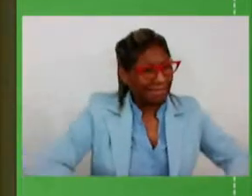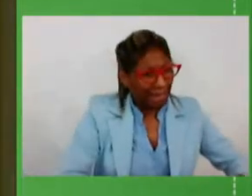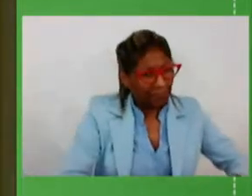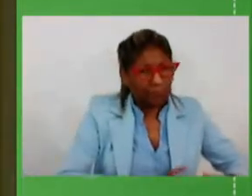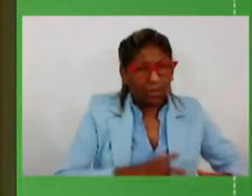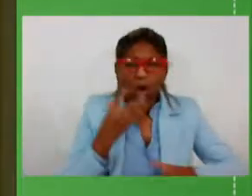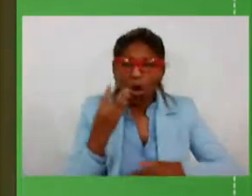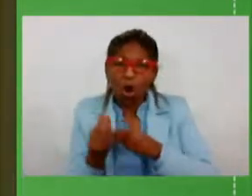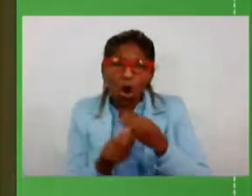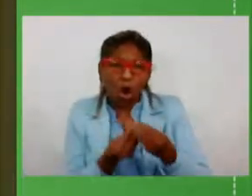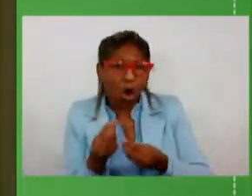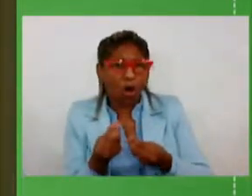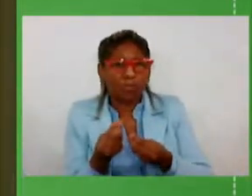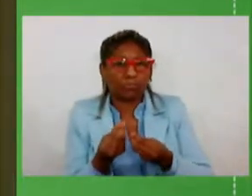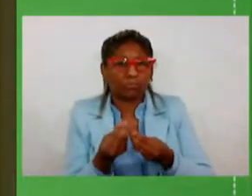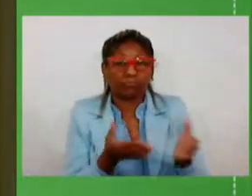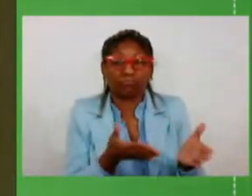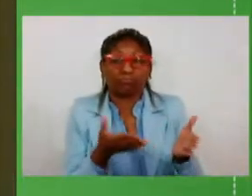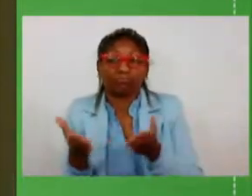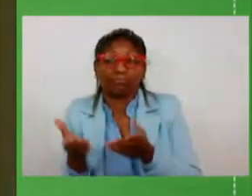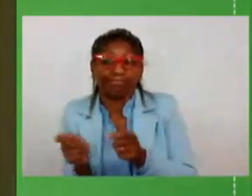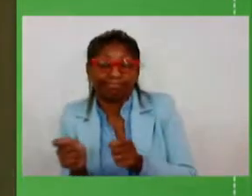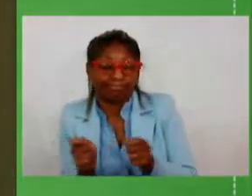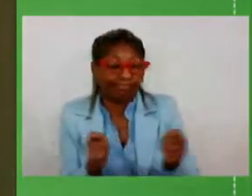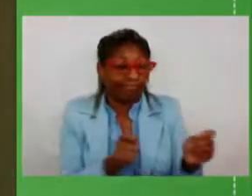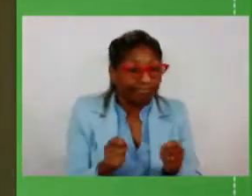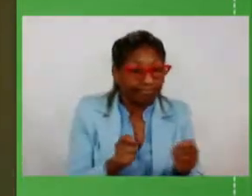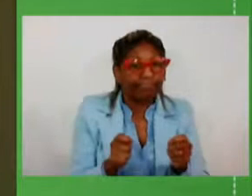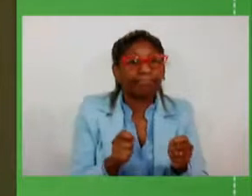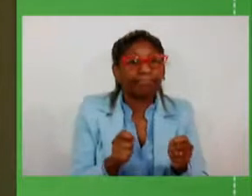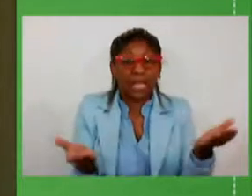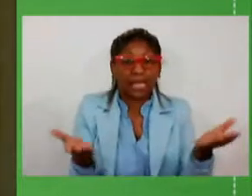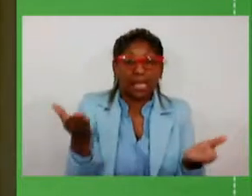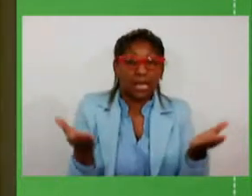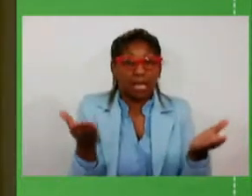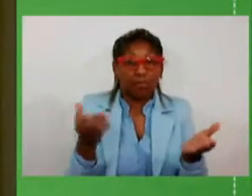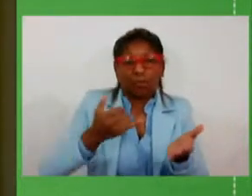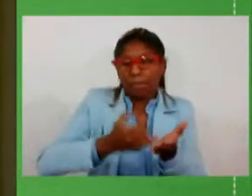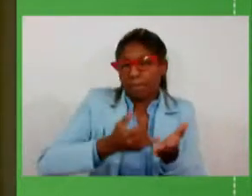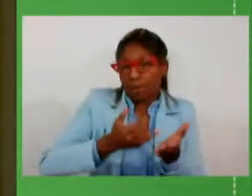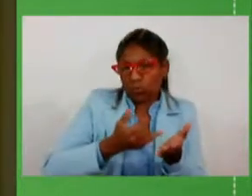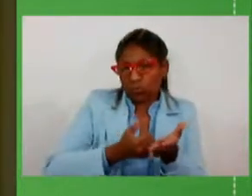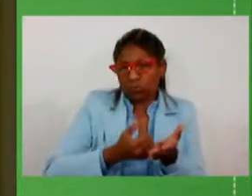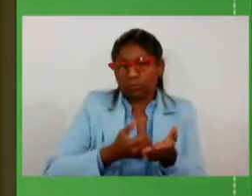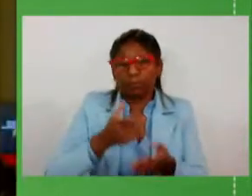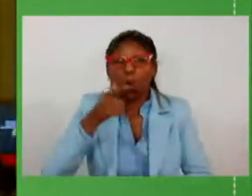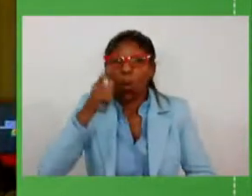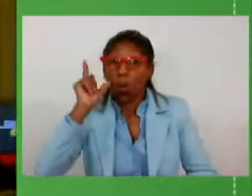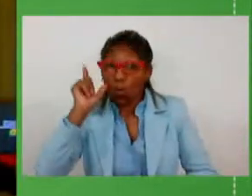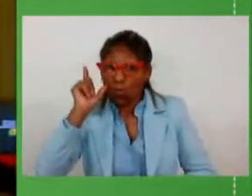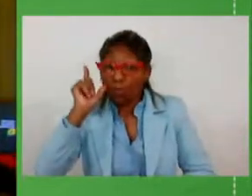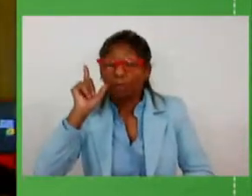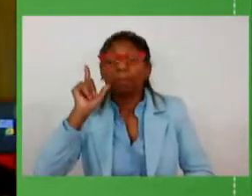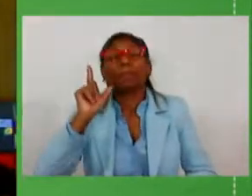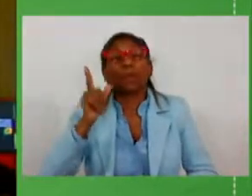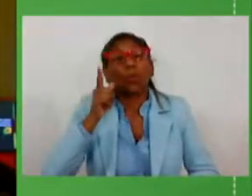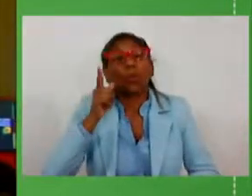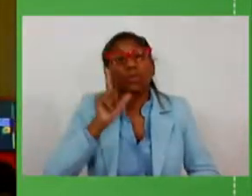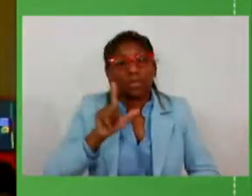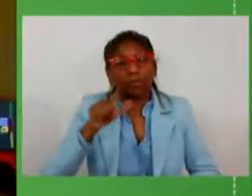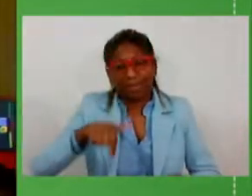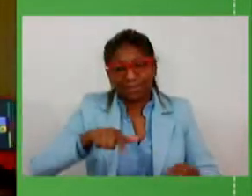lição de casa do lado da receita também para o equilíbrio fiscal ontem mesmo celebramos nessa semana